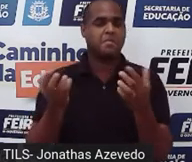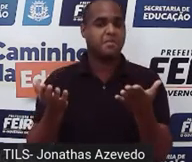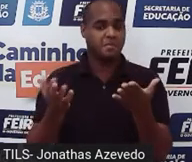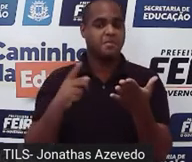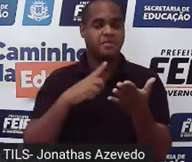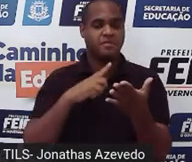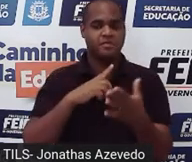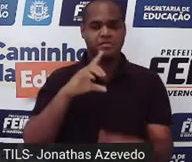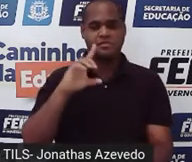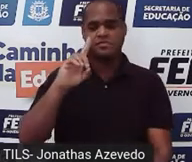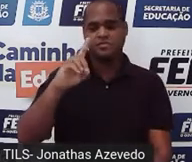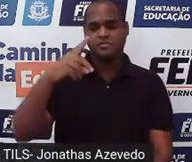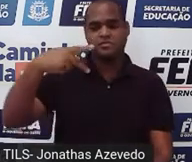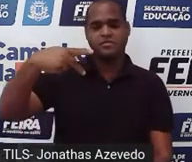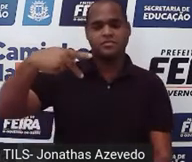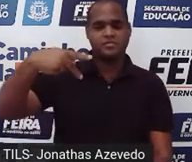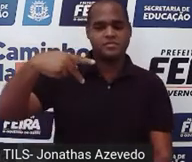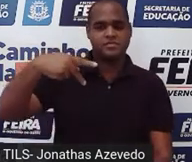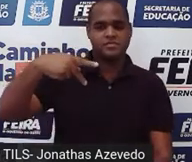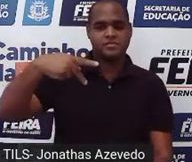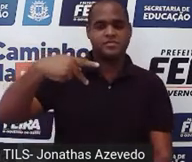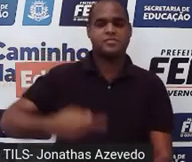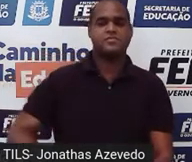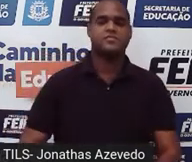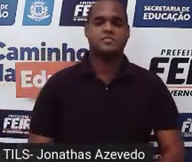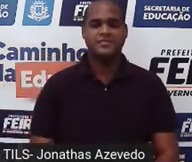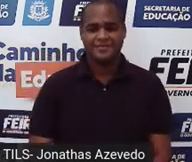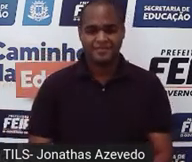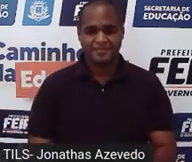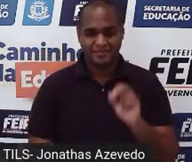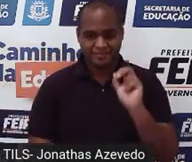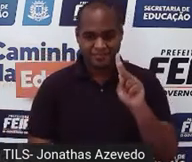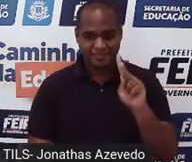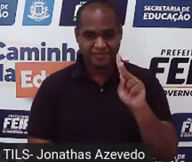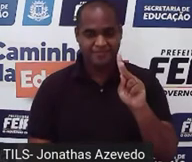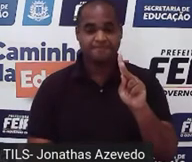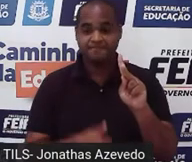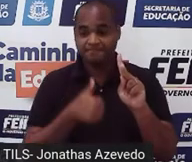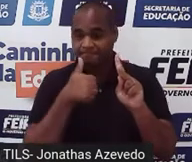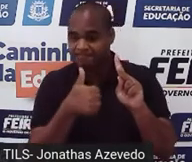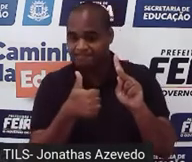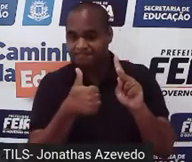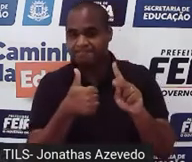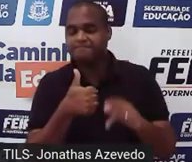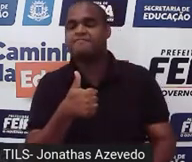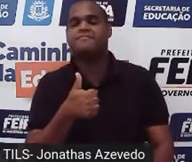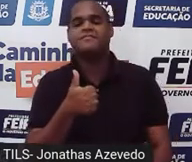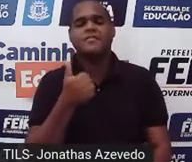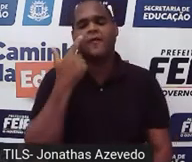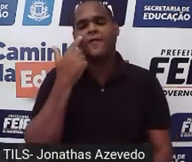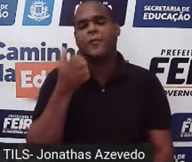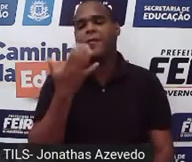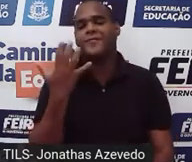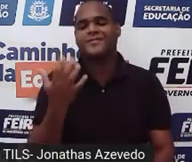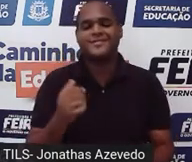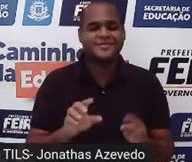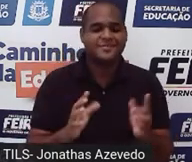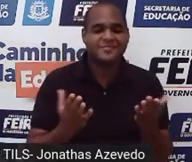são as dízimas periódicas. Tá bom? Beleza? E aí? Qual dos três?